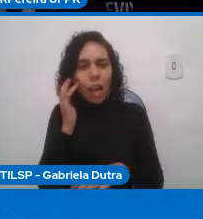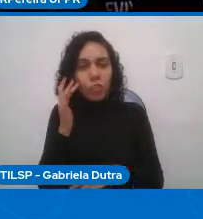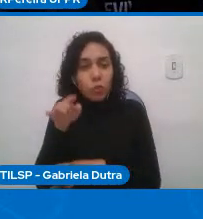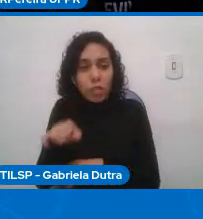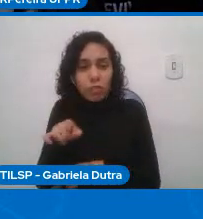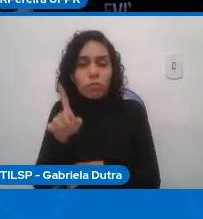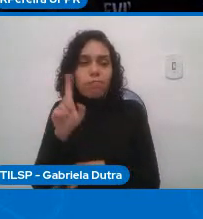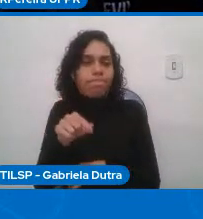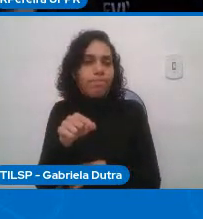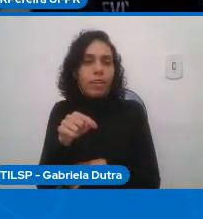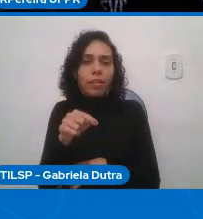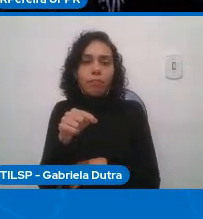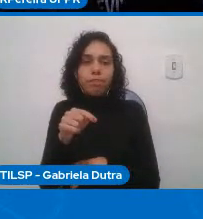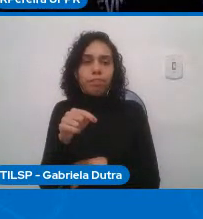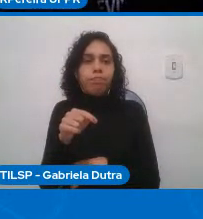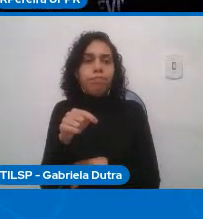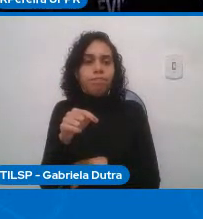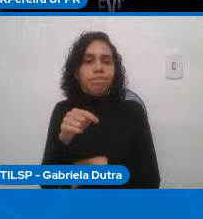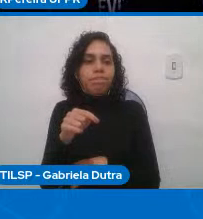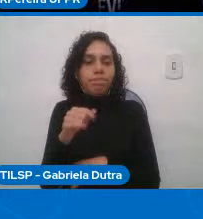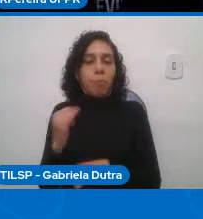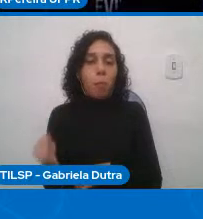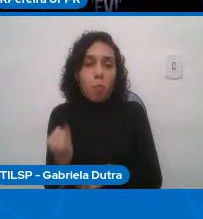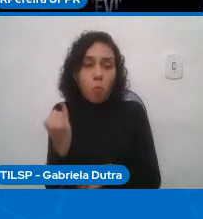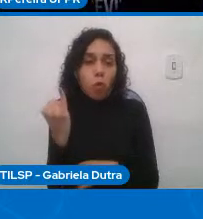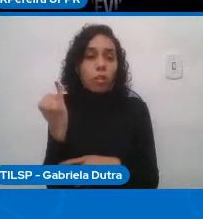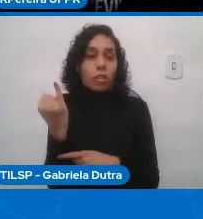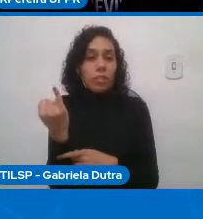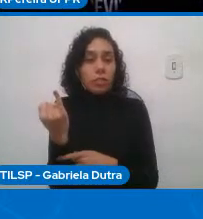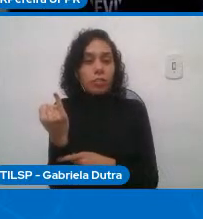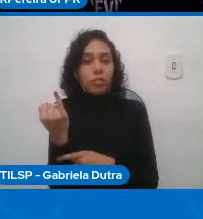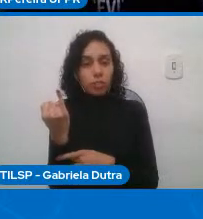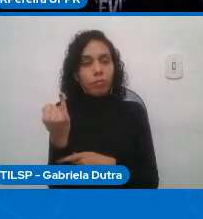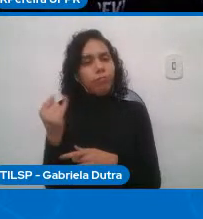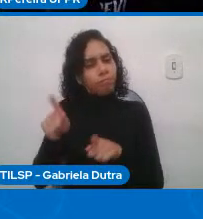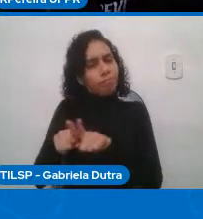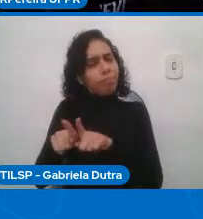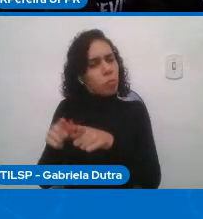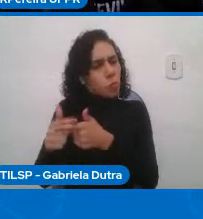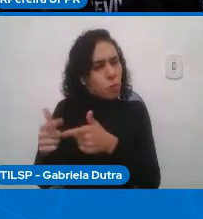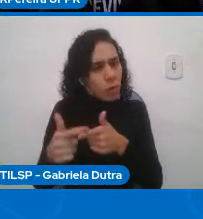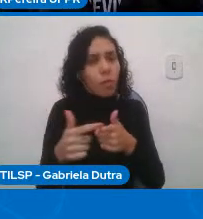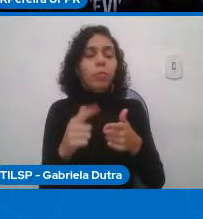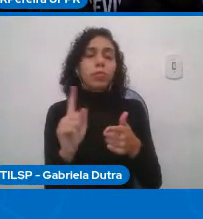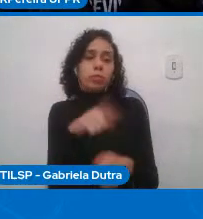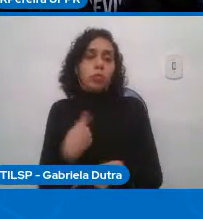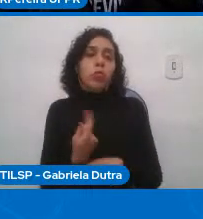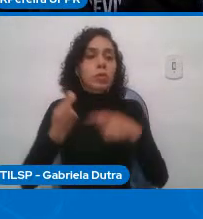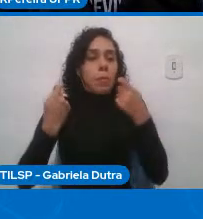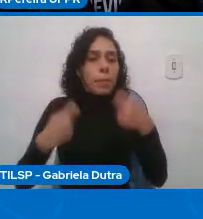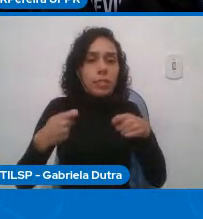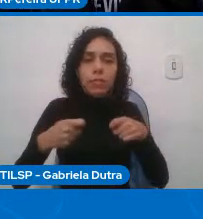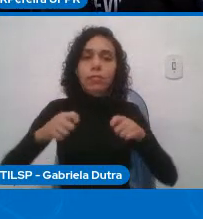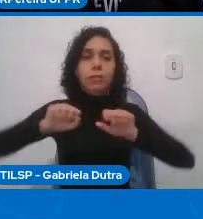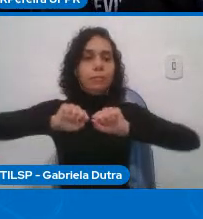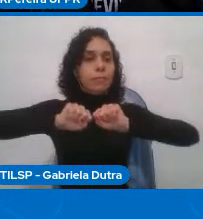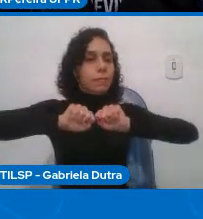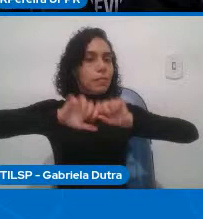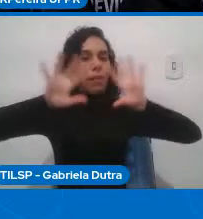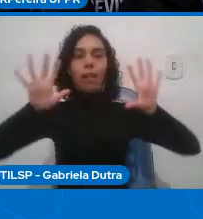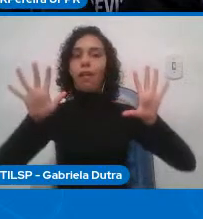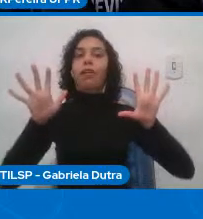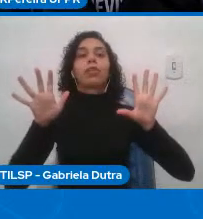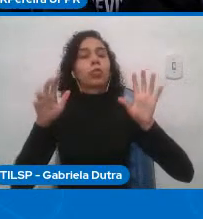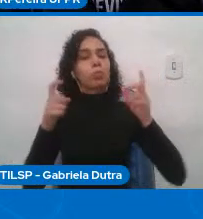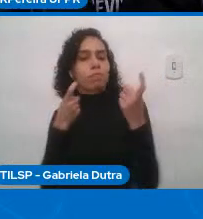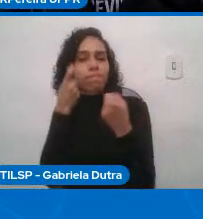explícito numa recomendação curricular que nós também temos que explicitamente nos preocupar com estas